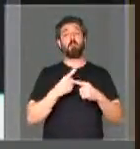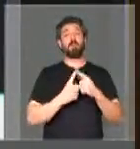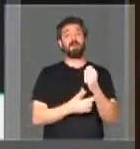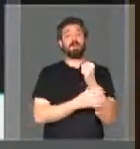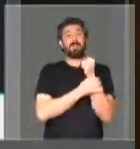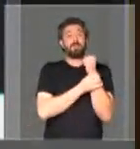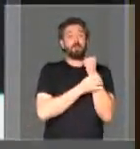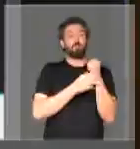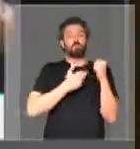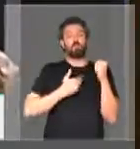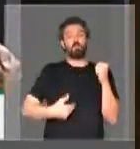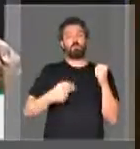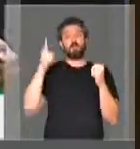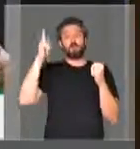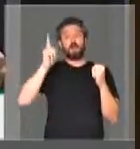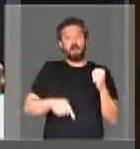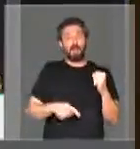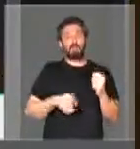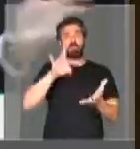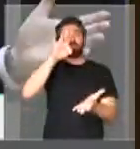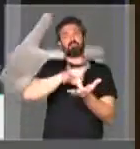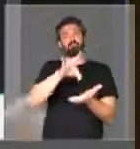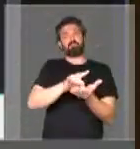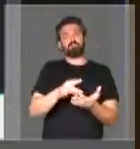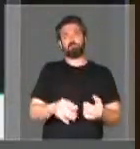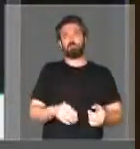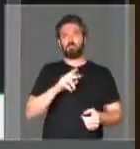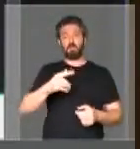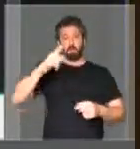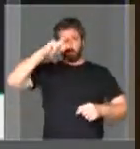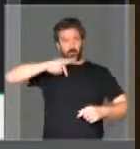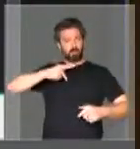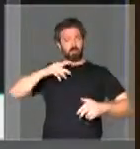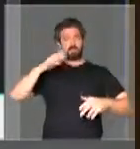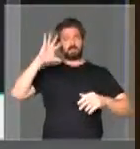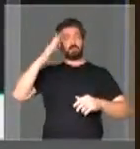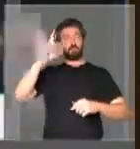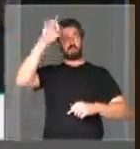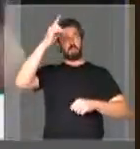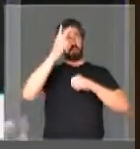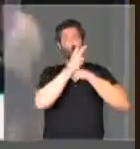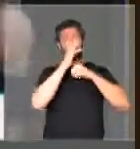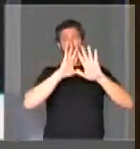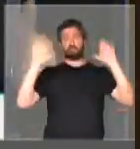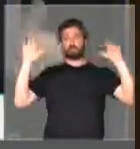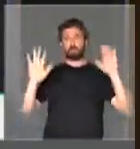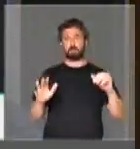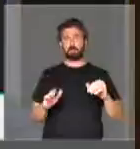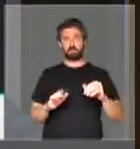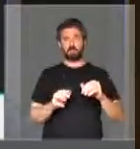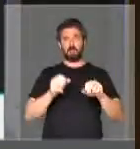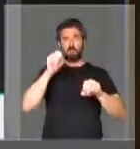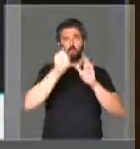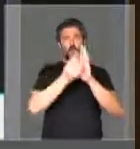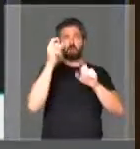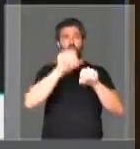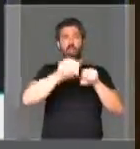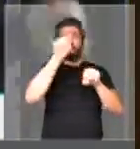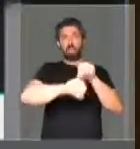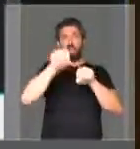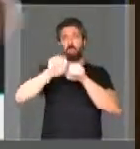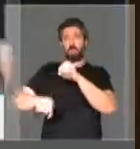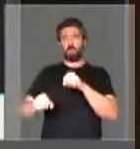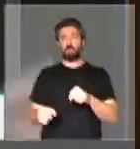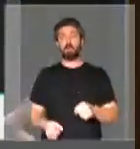a segurança seja uma segurança pública e não cada um por si, Deus por todos, aumentando o número de assassinatos no